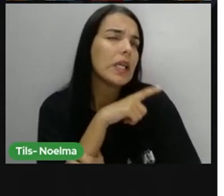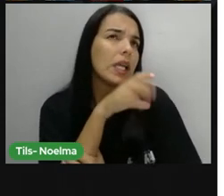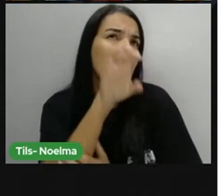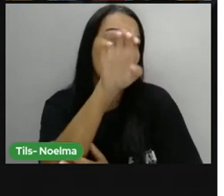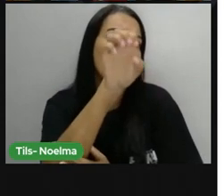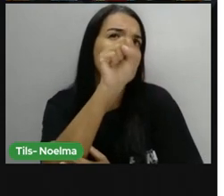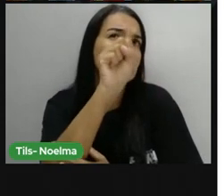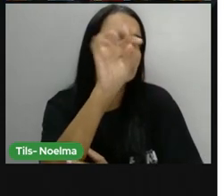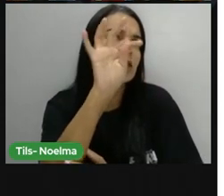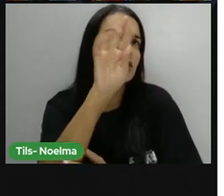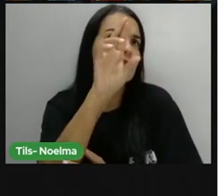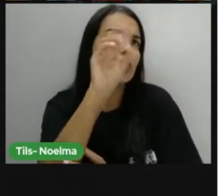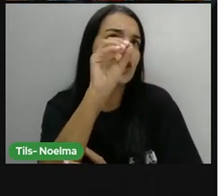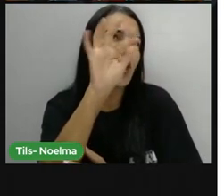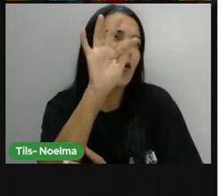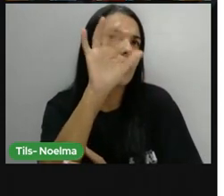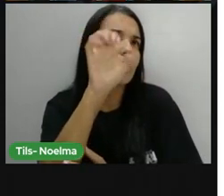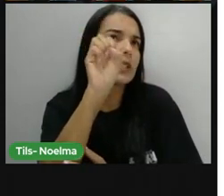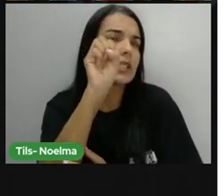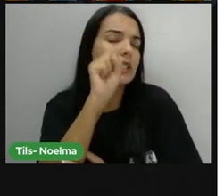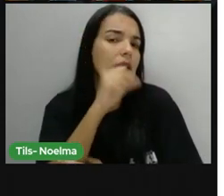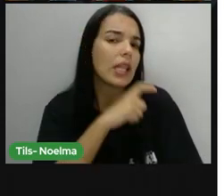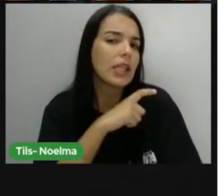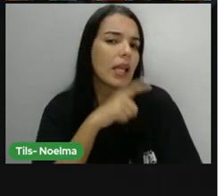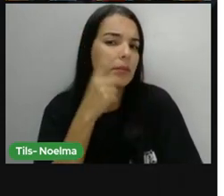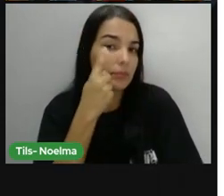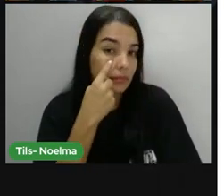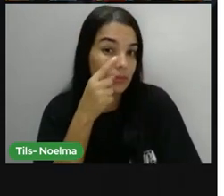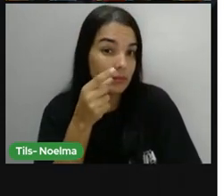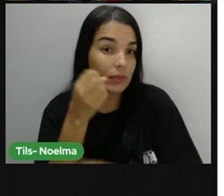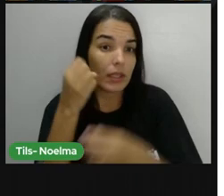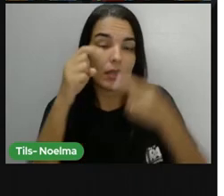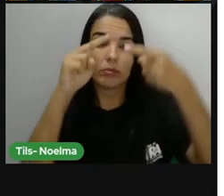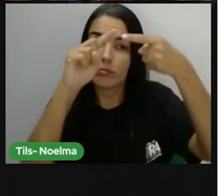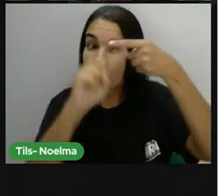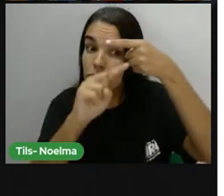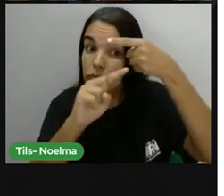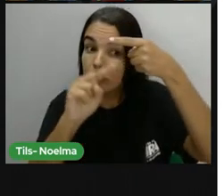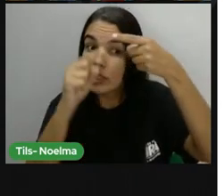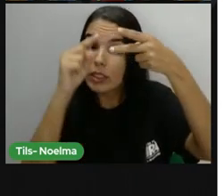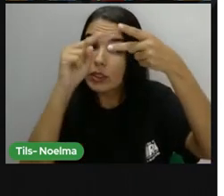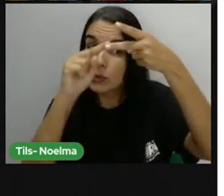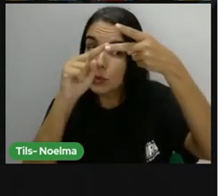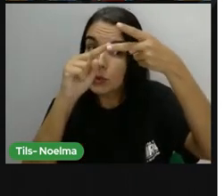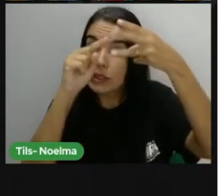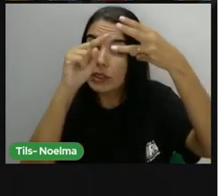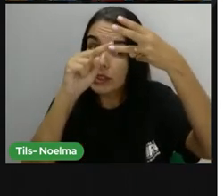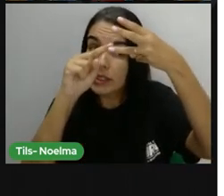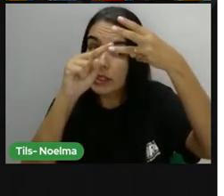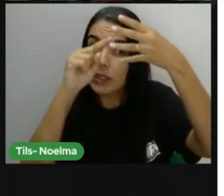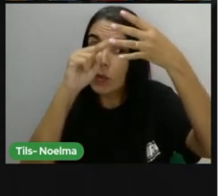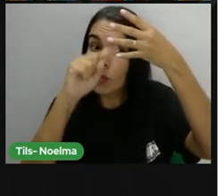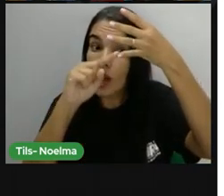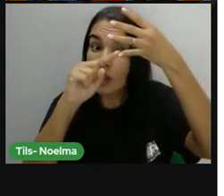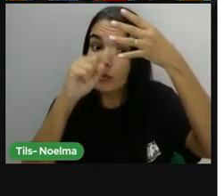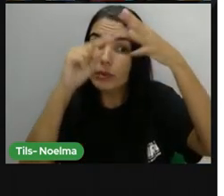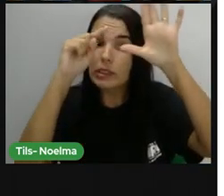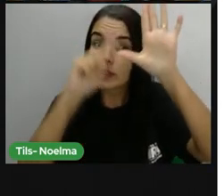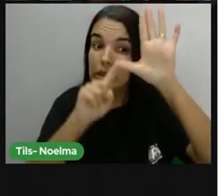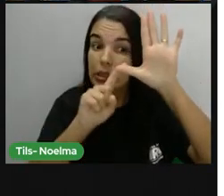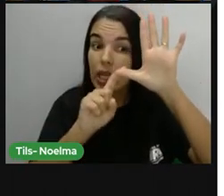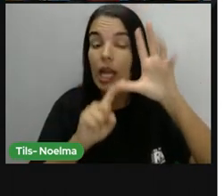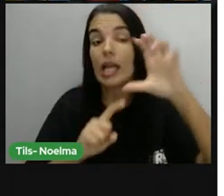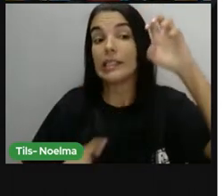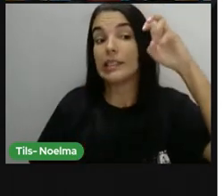poema? Vamos voltar lá? Quantas estrofes? Ó, uma, duas, três, quatro, cinco.